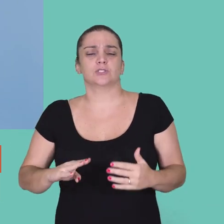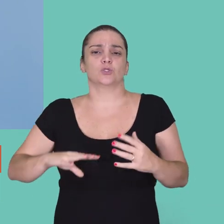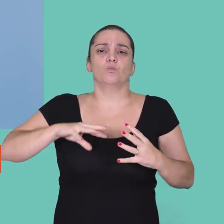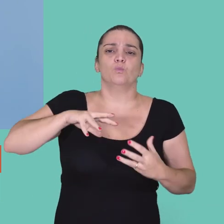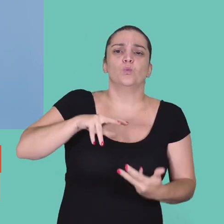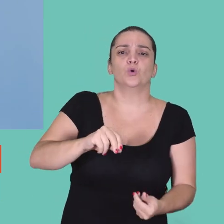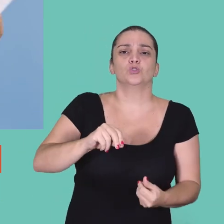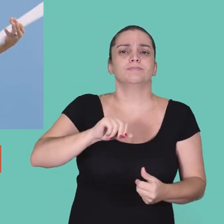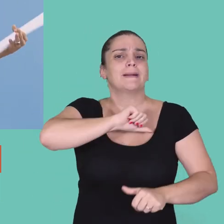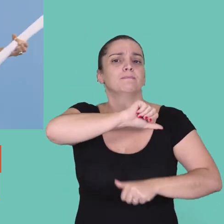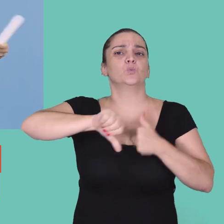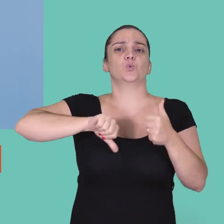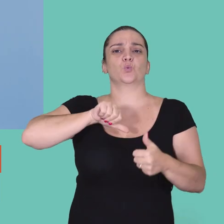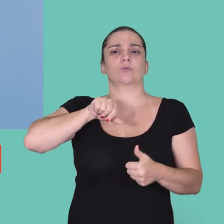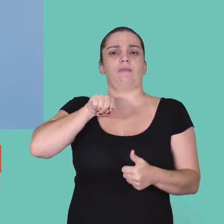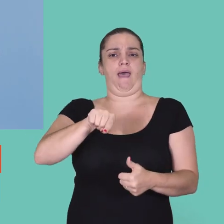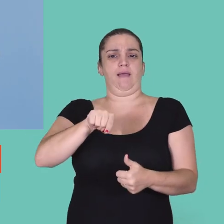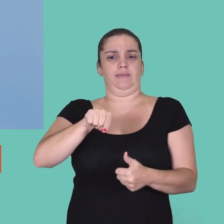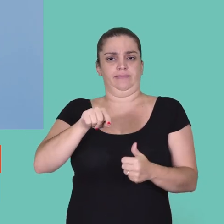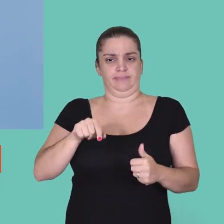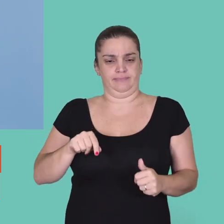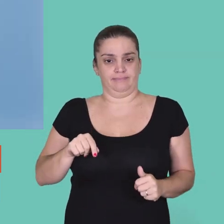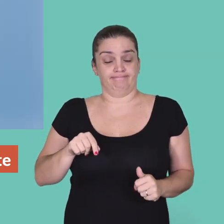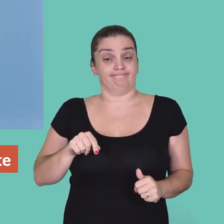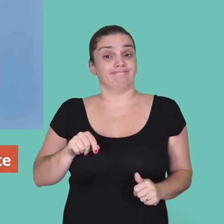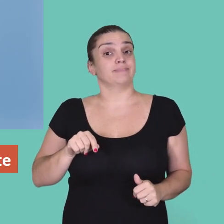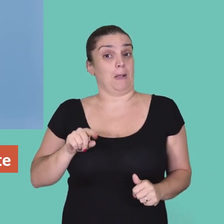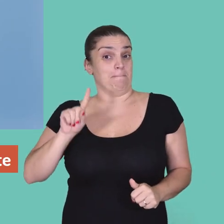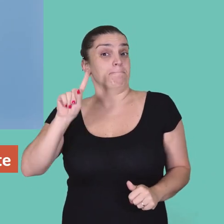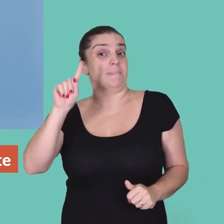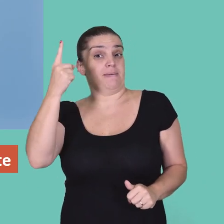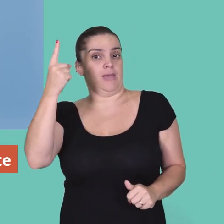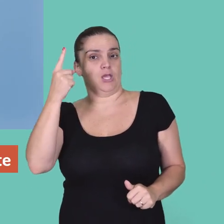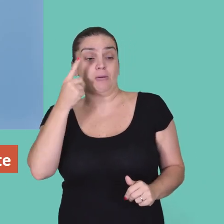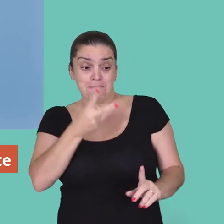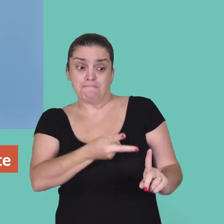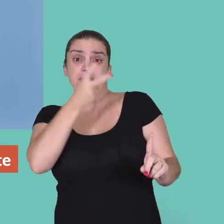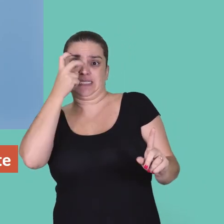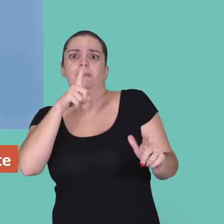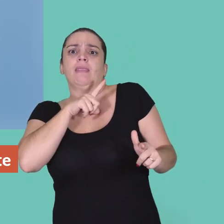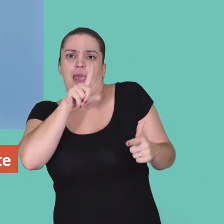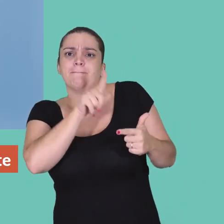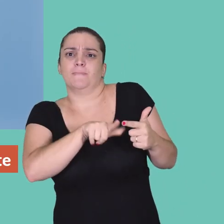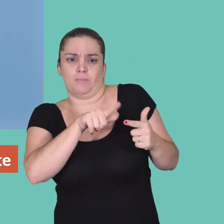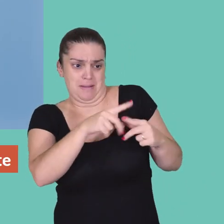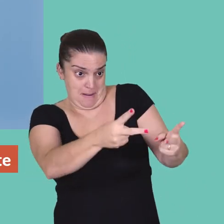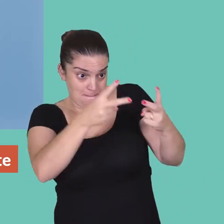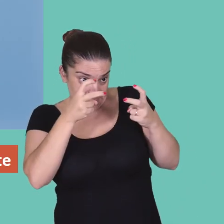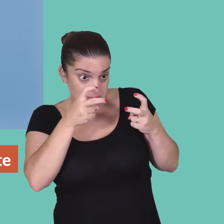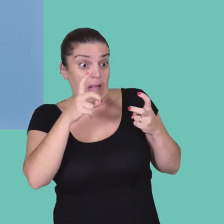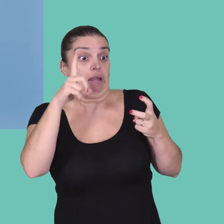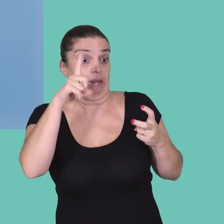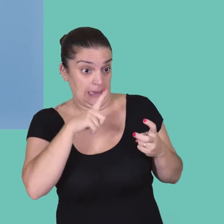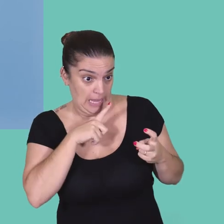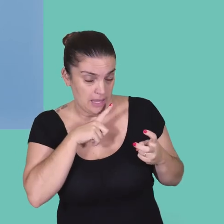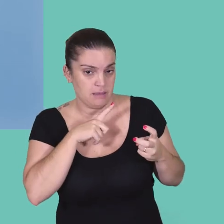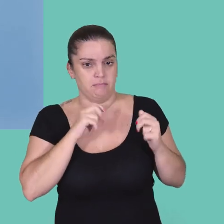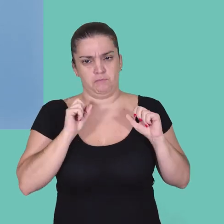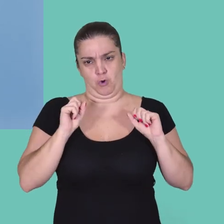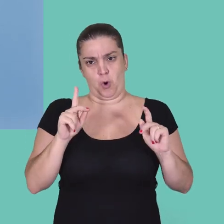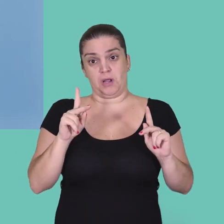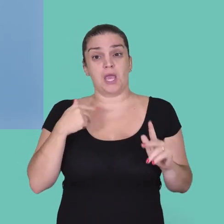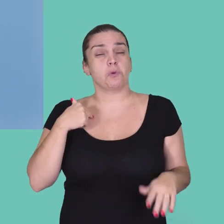Brasil e no mundo para reverter o problema? Tá. Então, uma coisa muito importante é reconhecer que tem um problema. Então, a primeira